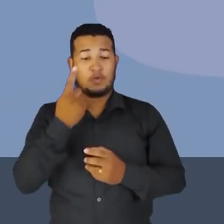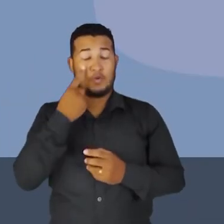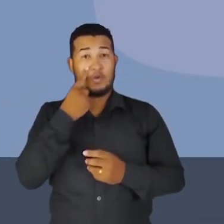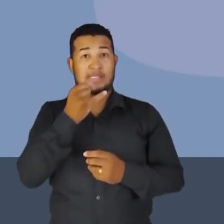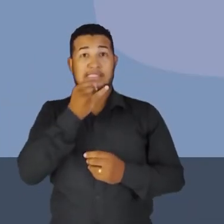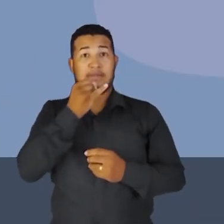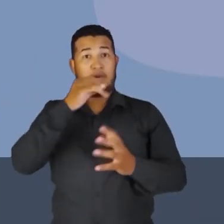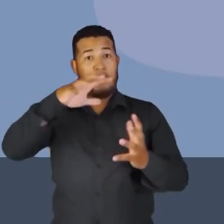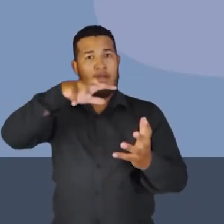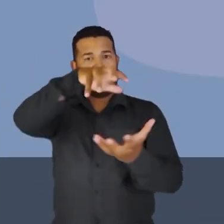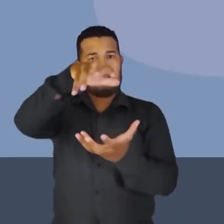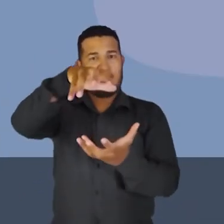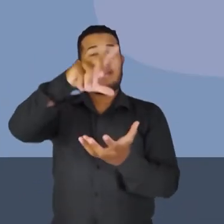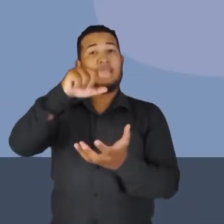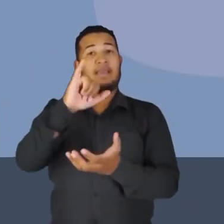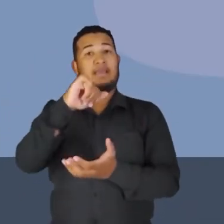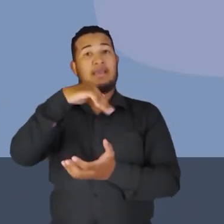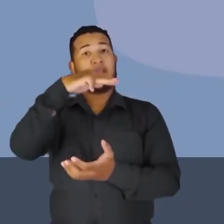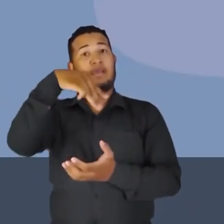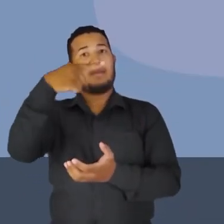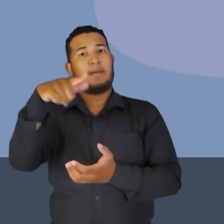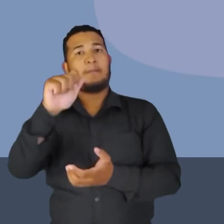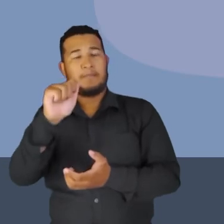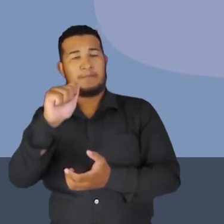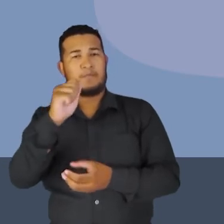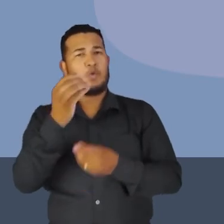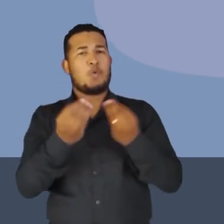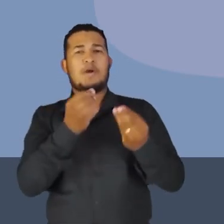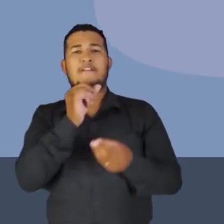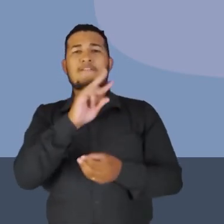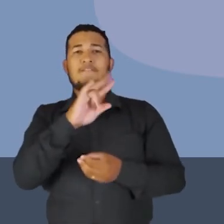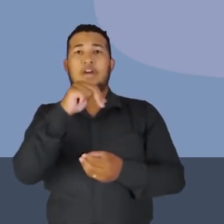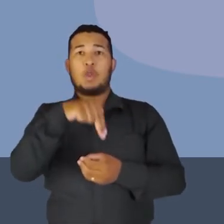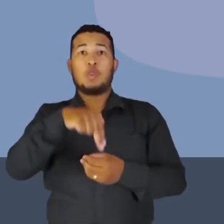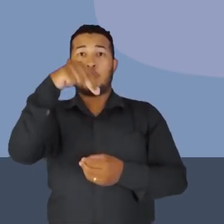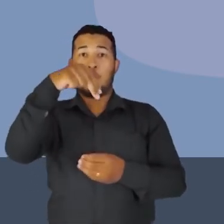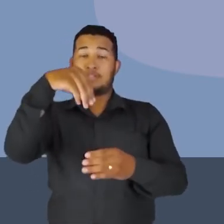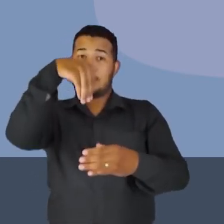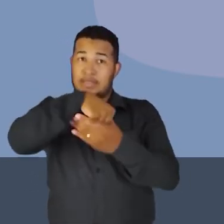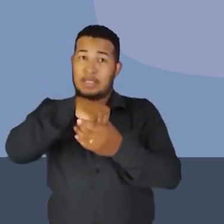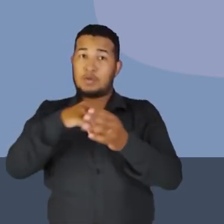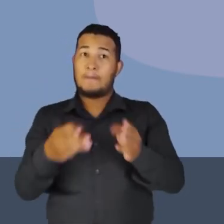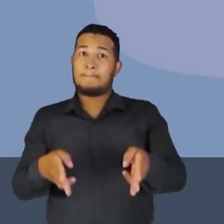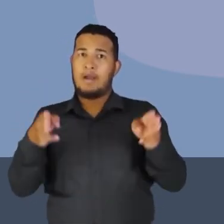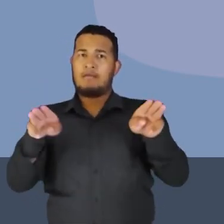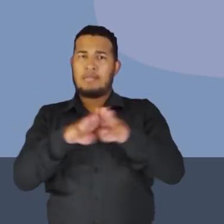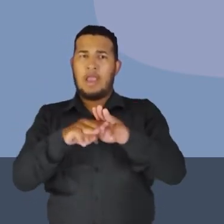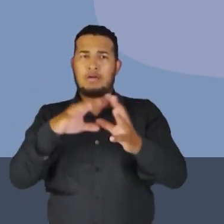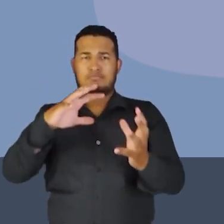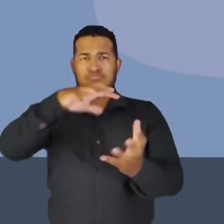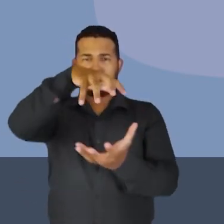Terra é um grande ímã e o seu polo norte magnético está voltado para baixo.